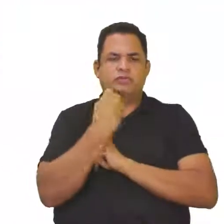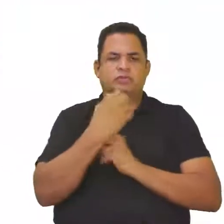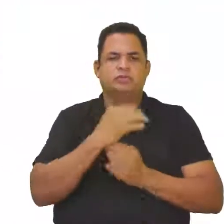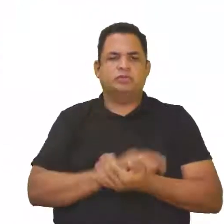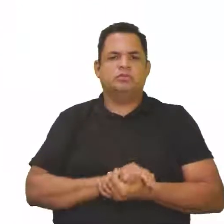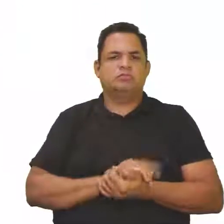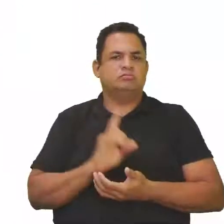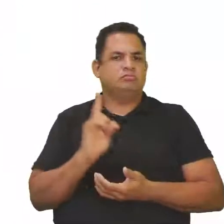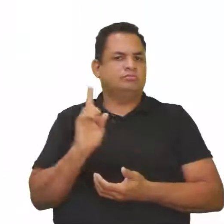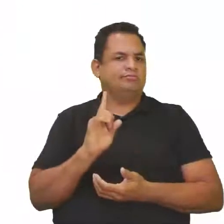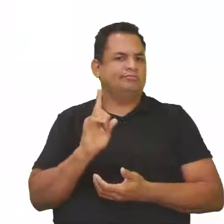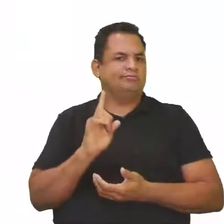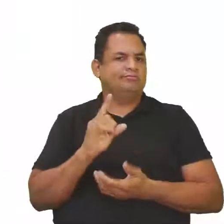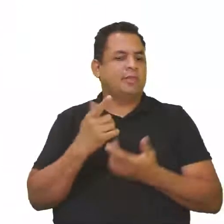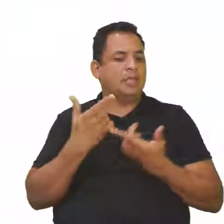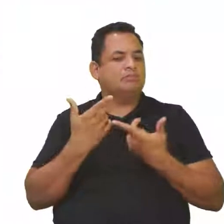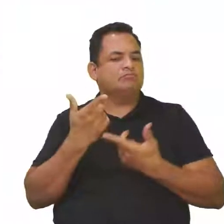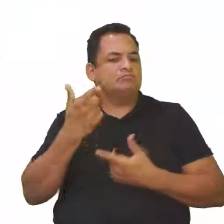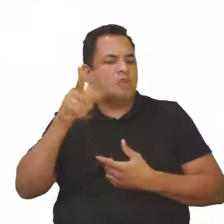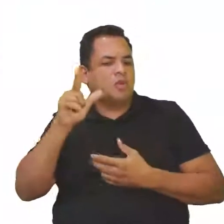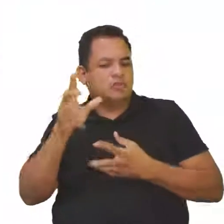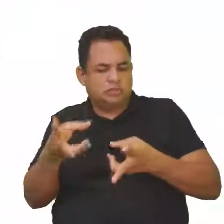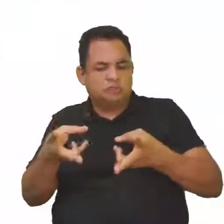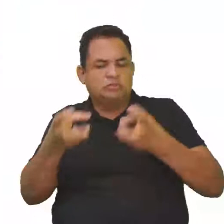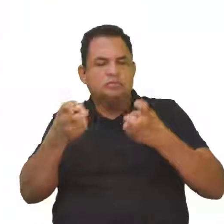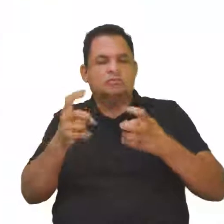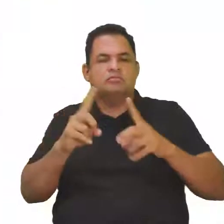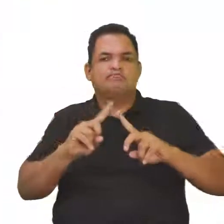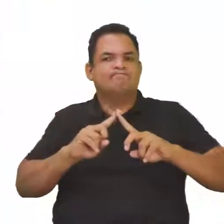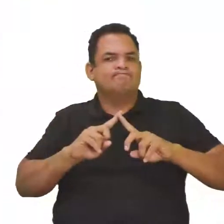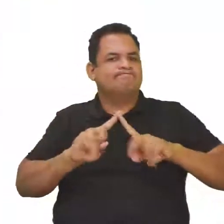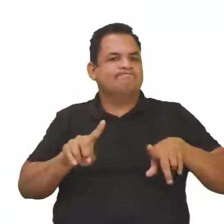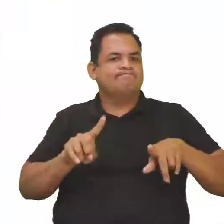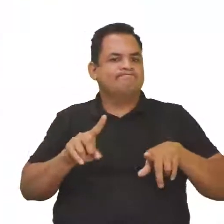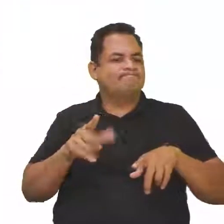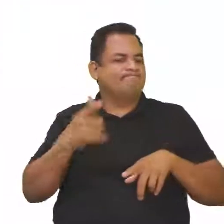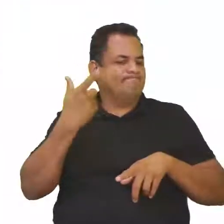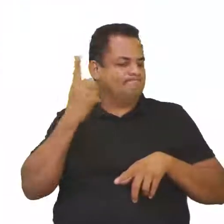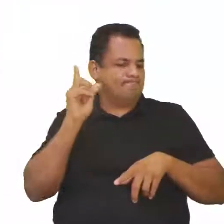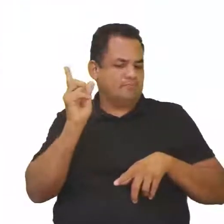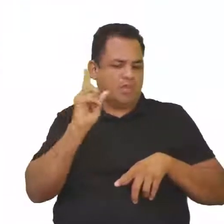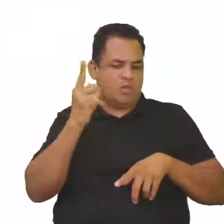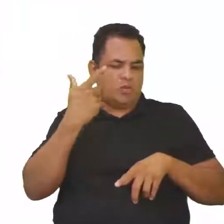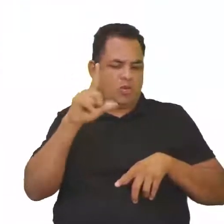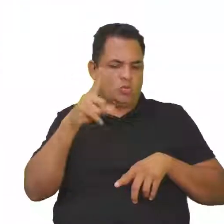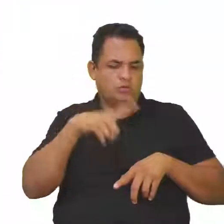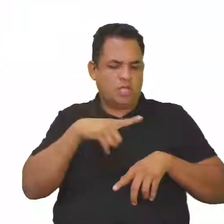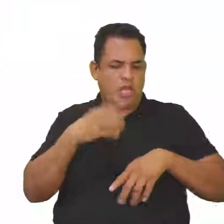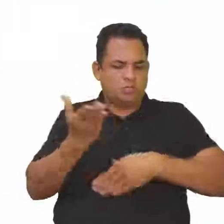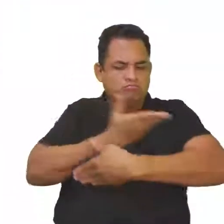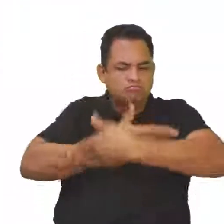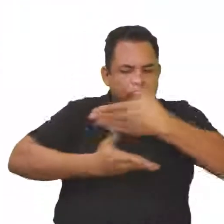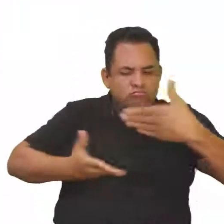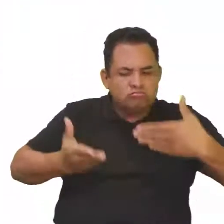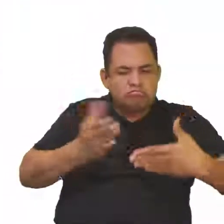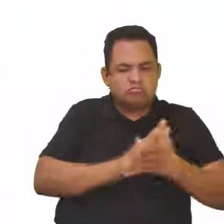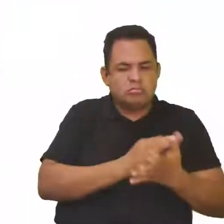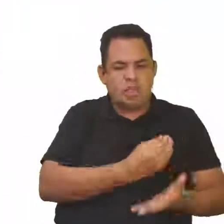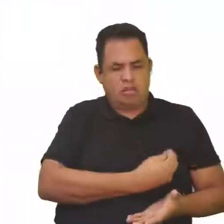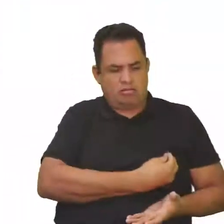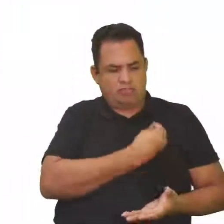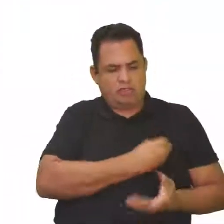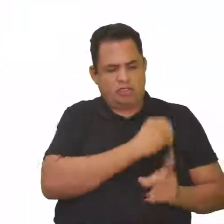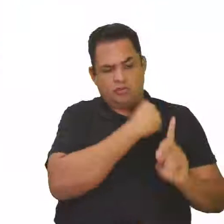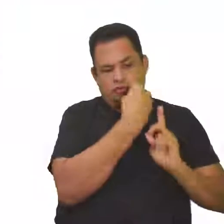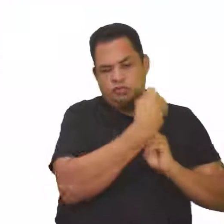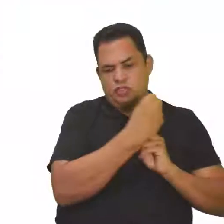Não é bem assim. Ele consegue, sim, explorar, mas ele não está conseguindo ter essa harmonia da vida social